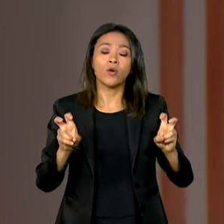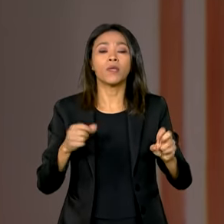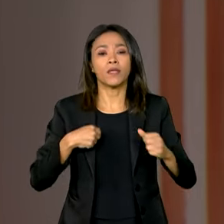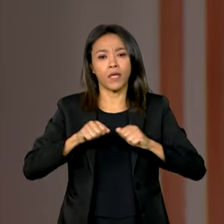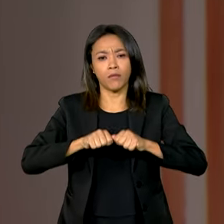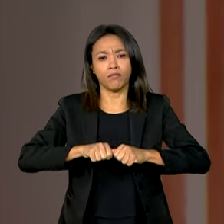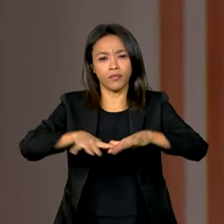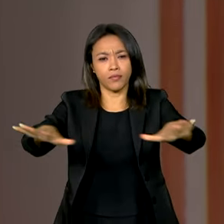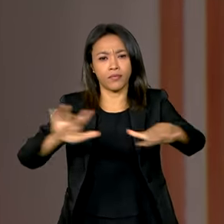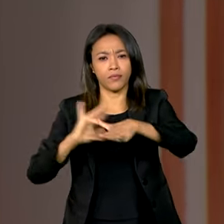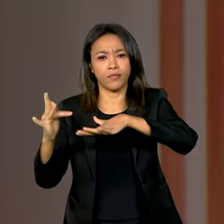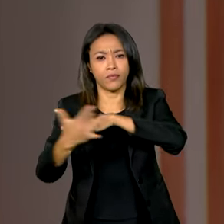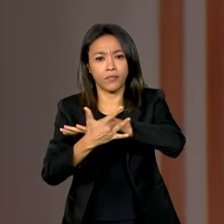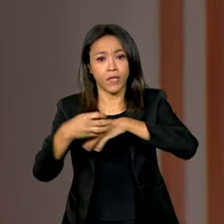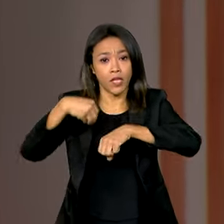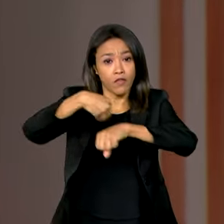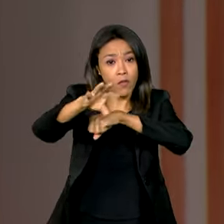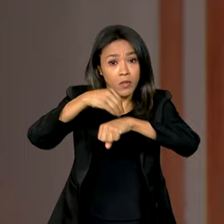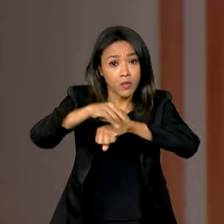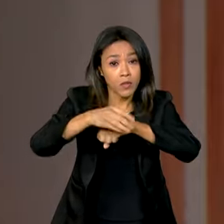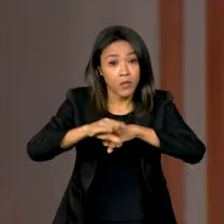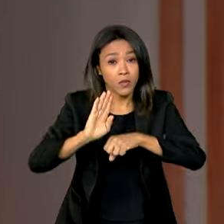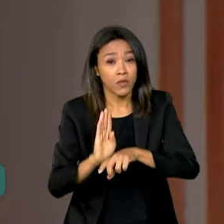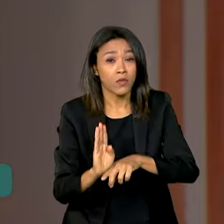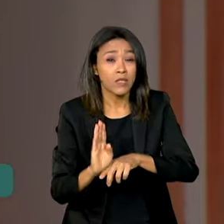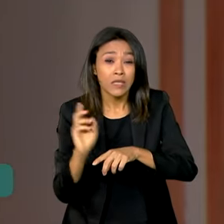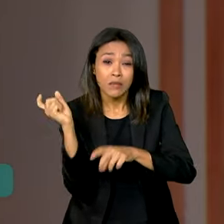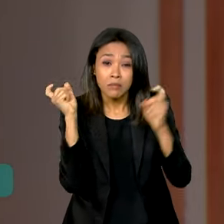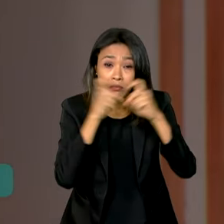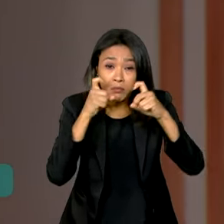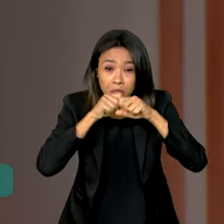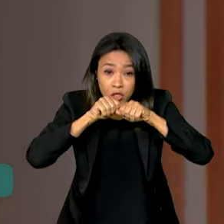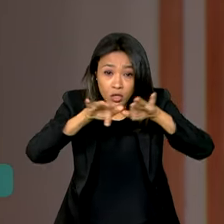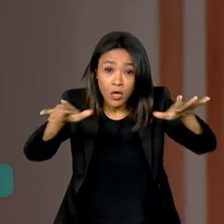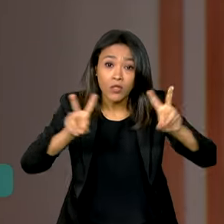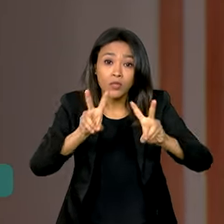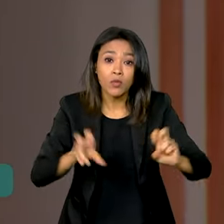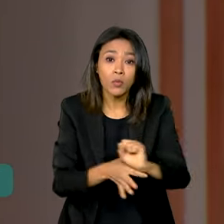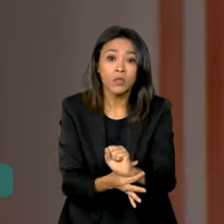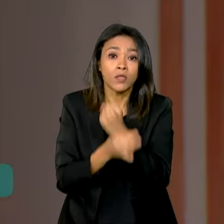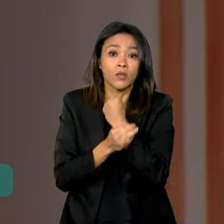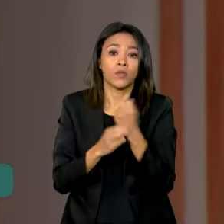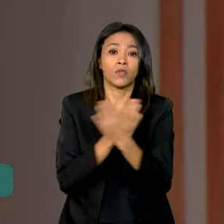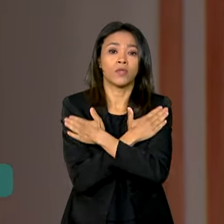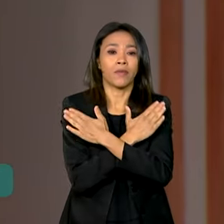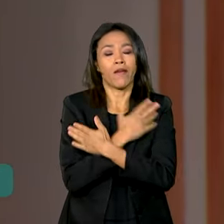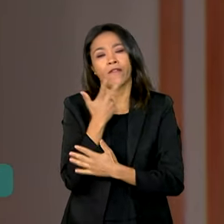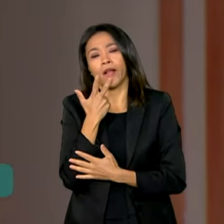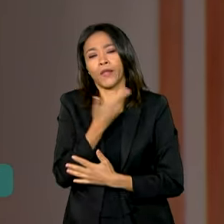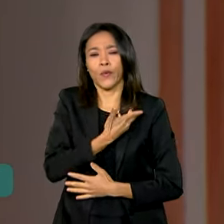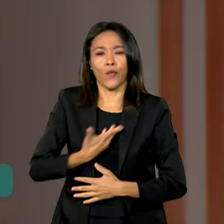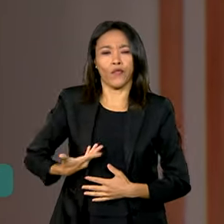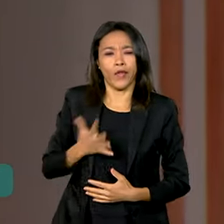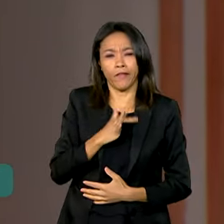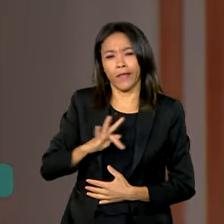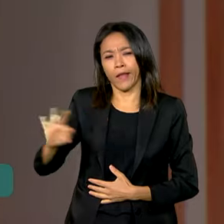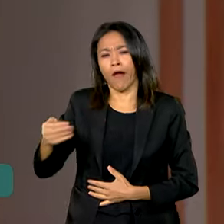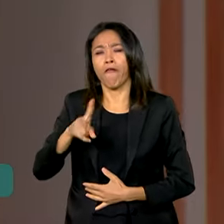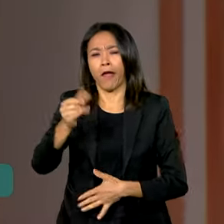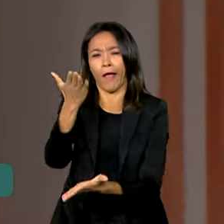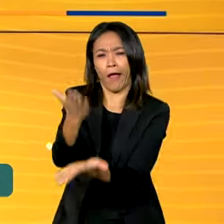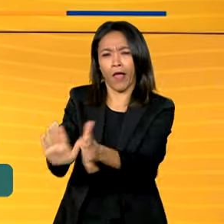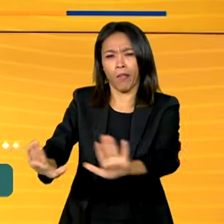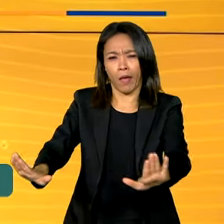redes sociais informações falsas sobre o seguro desemprego, sugerindo que o governo federal estaria planejando extinguir o